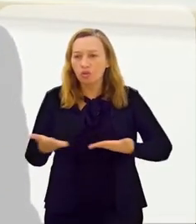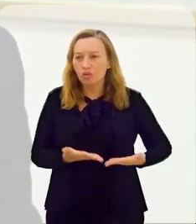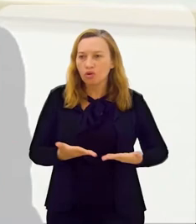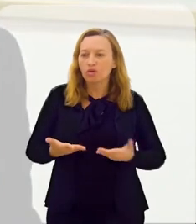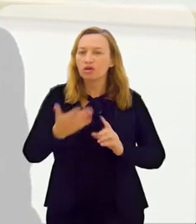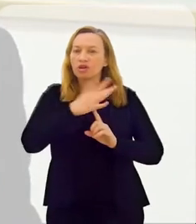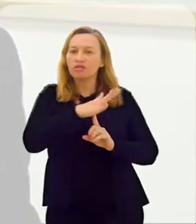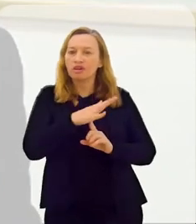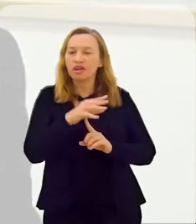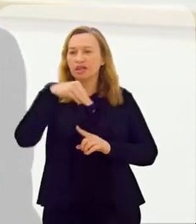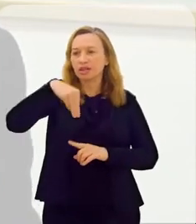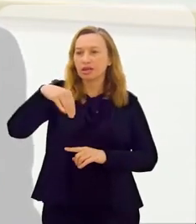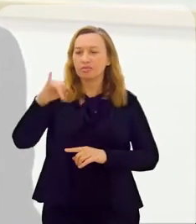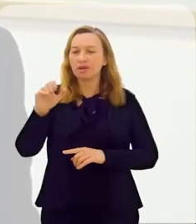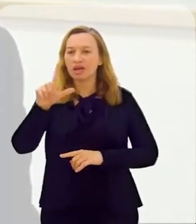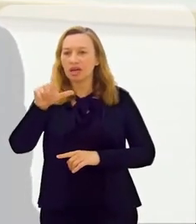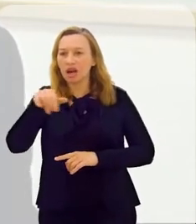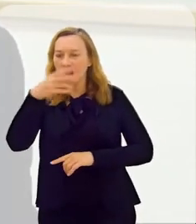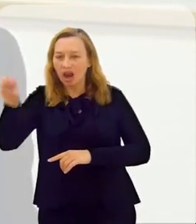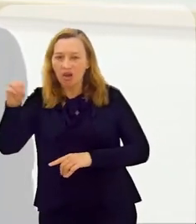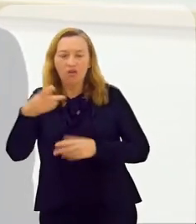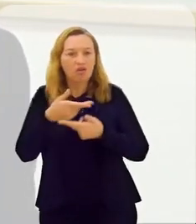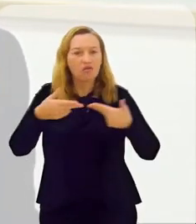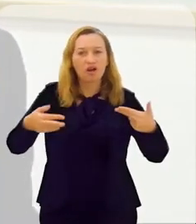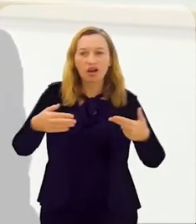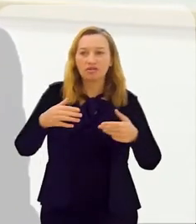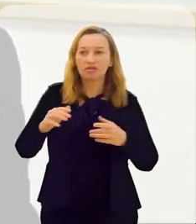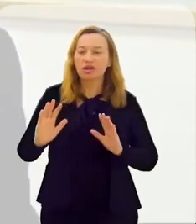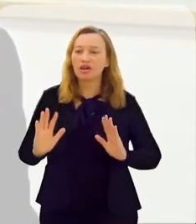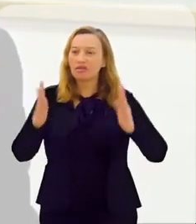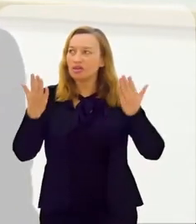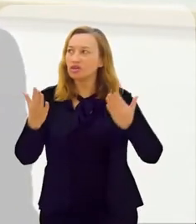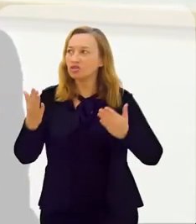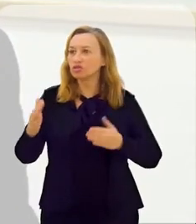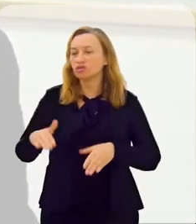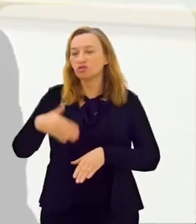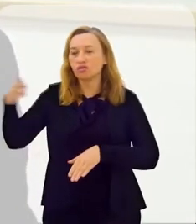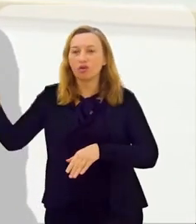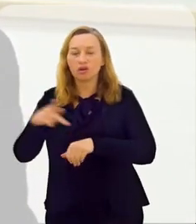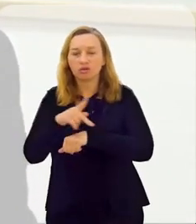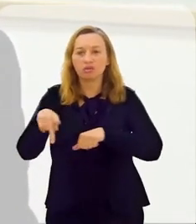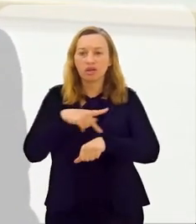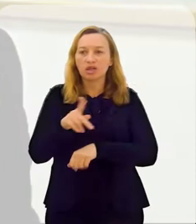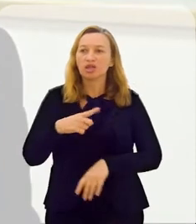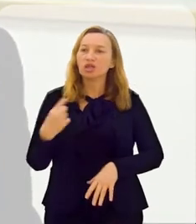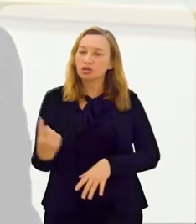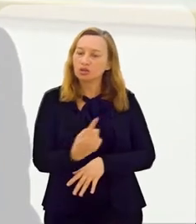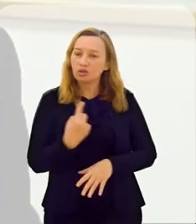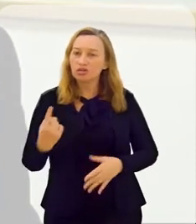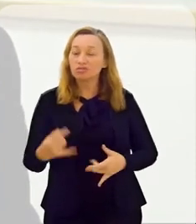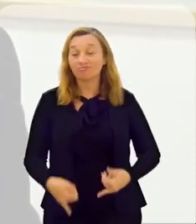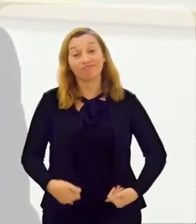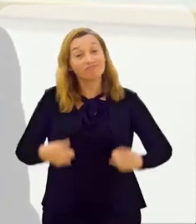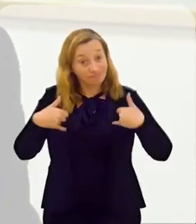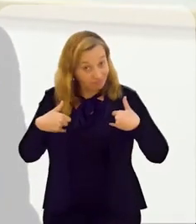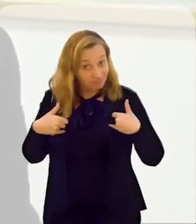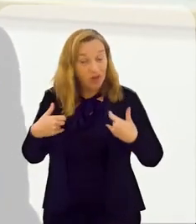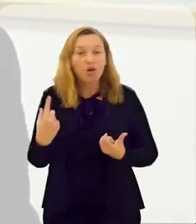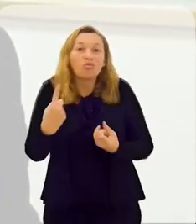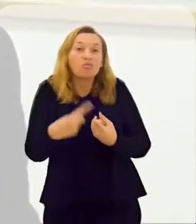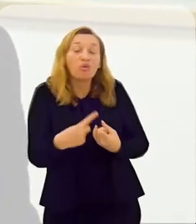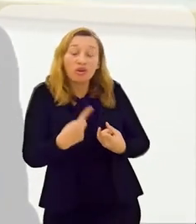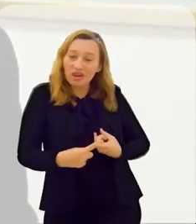tivemos a participação, o convite na Feira de Milão, vários eventos internacionais, e que nós ficamos